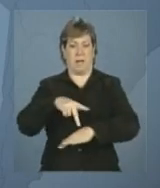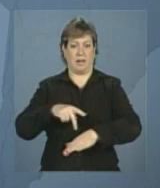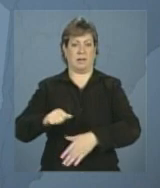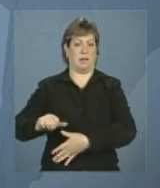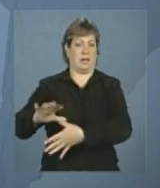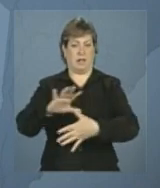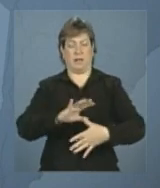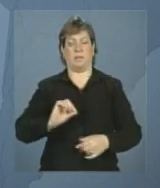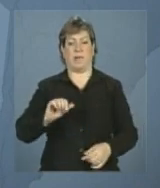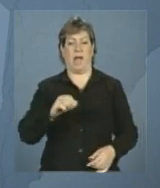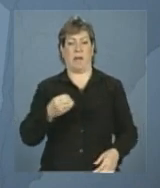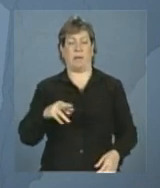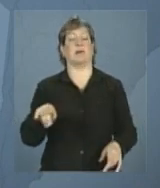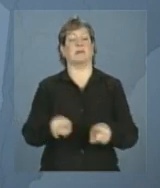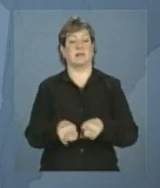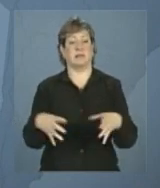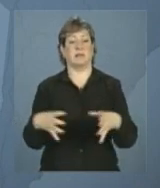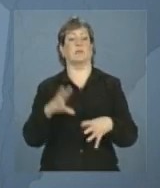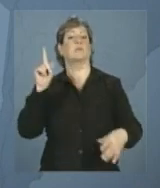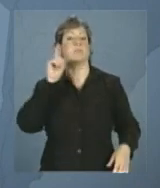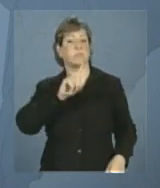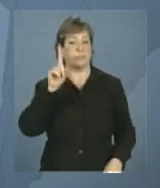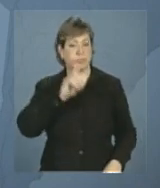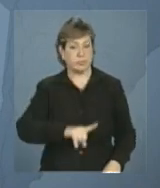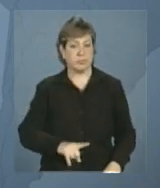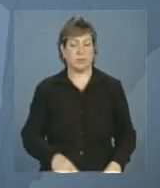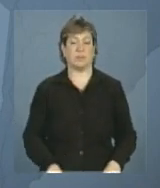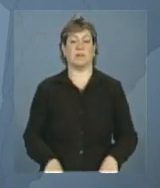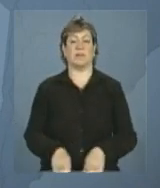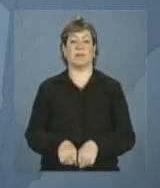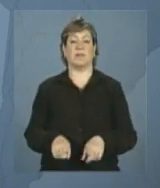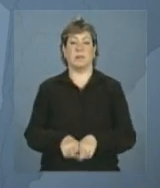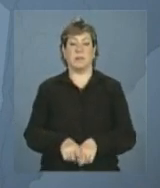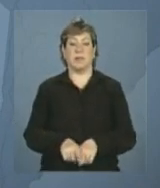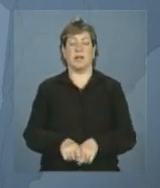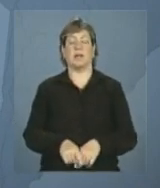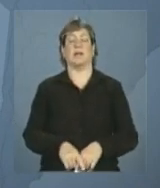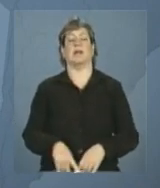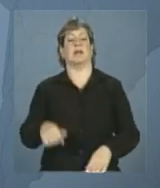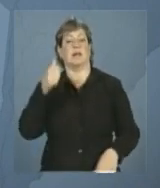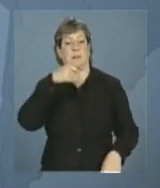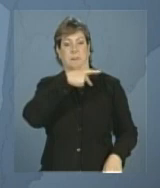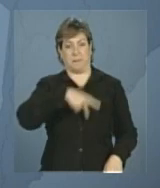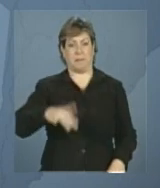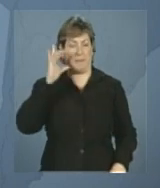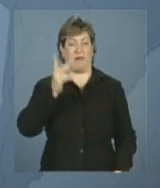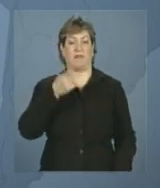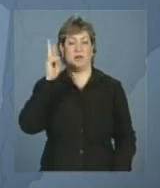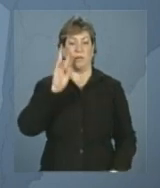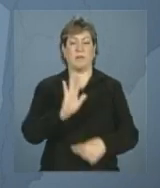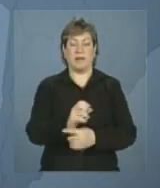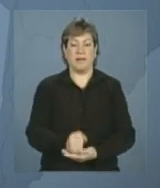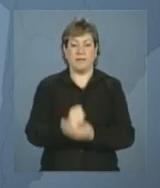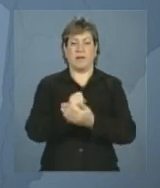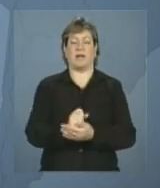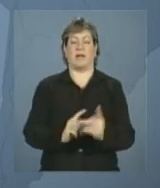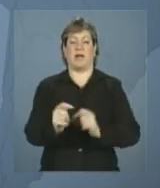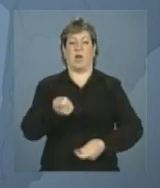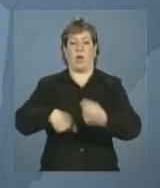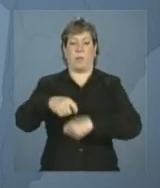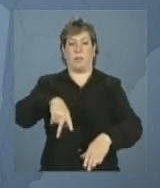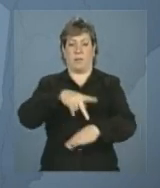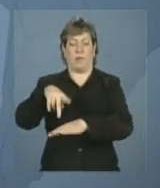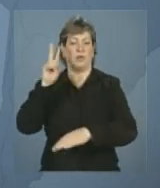inclusive os Estados Unidos. E, por fim, ela falou sobre a defesa das economias, sobre